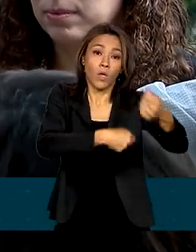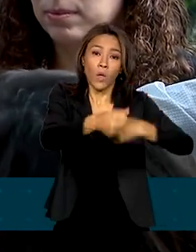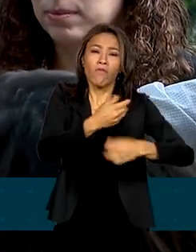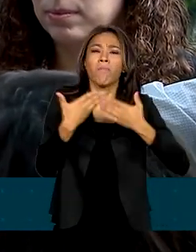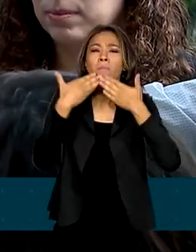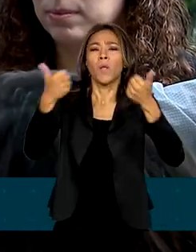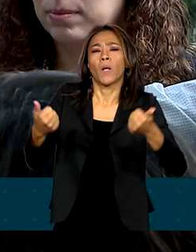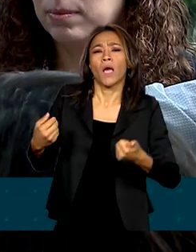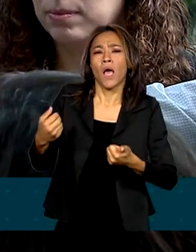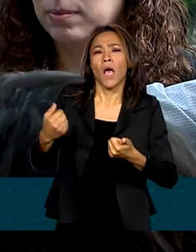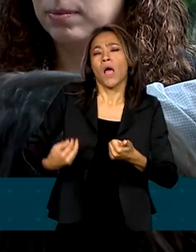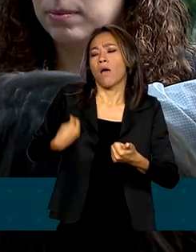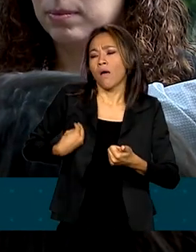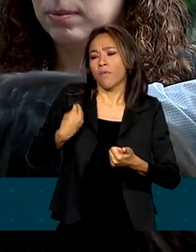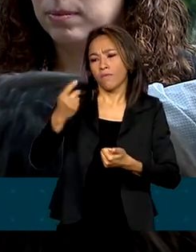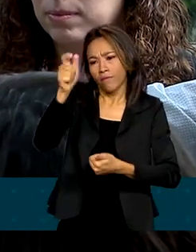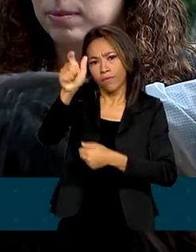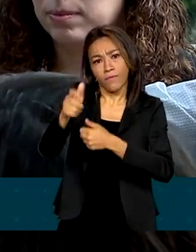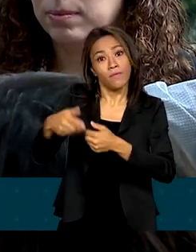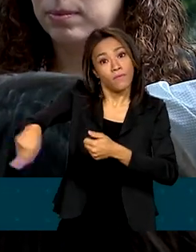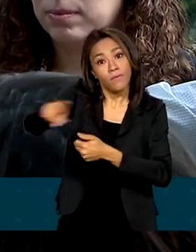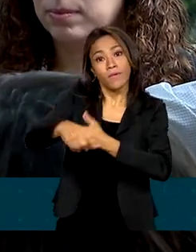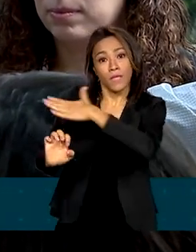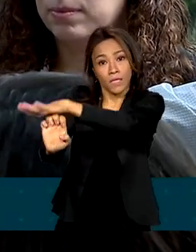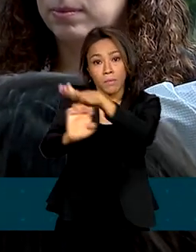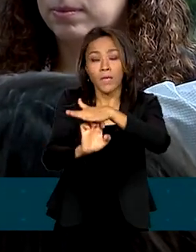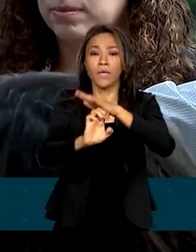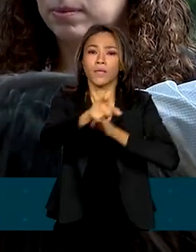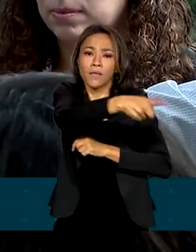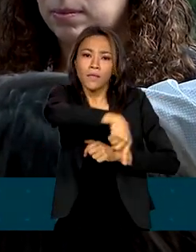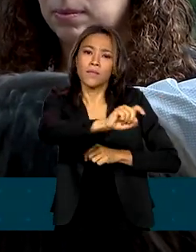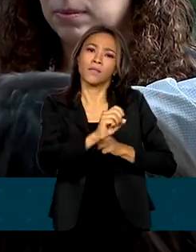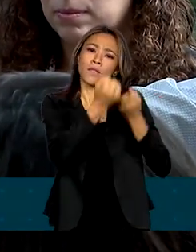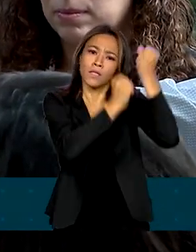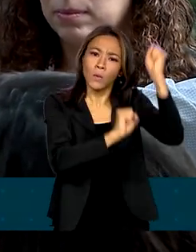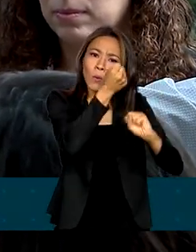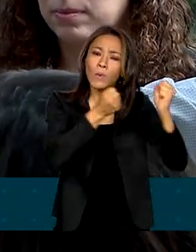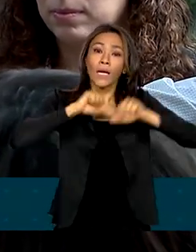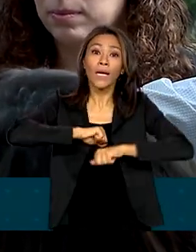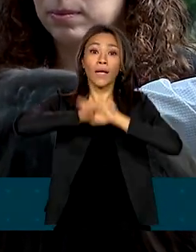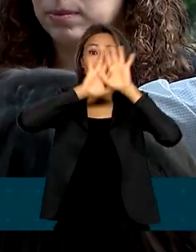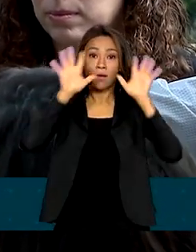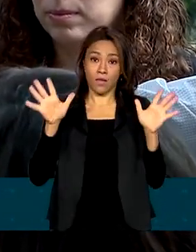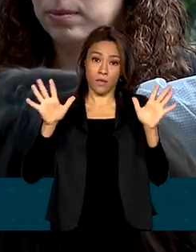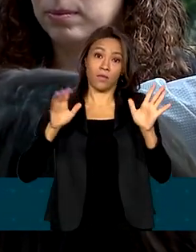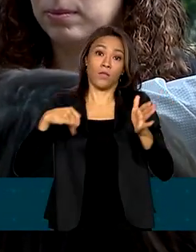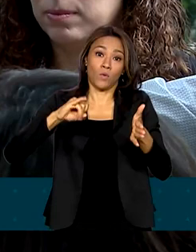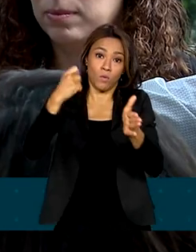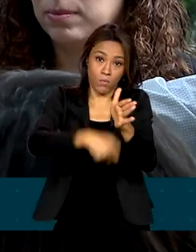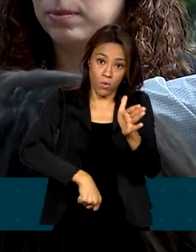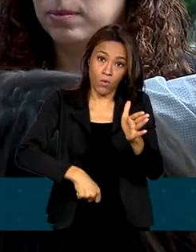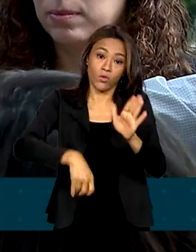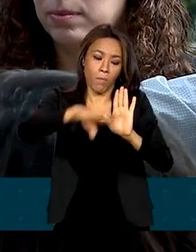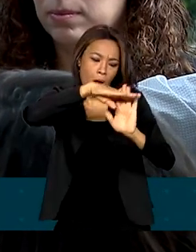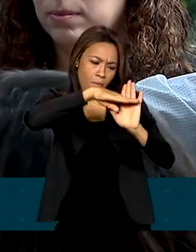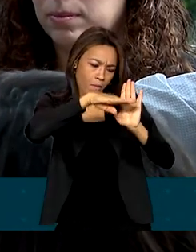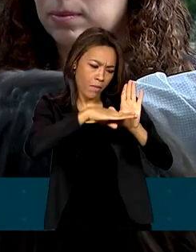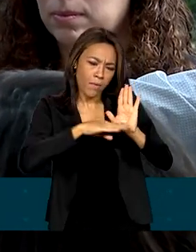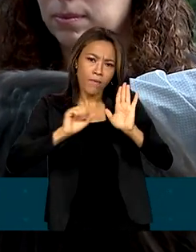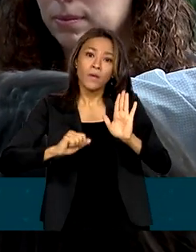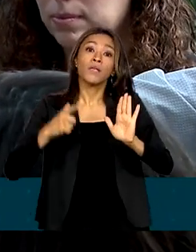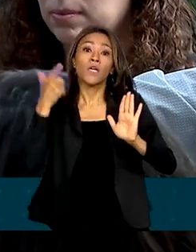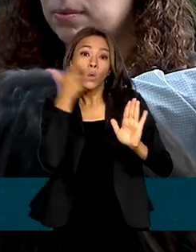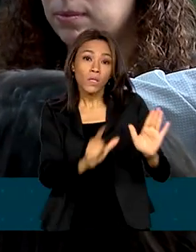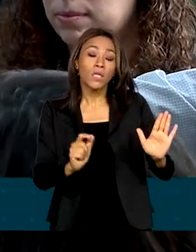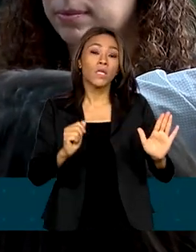das empresas, vai melhorar a vida da indústria, vai dar mais transparência para o sistema tributário, vai permitir que a gente avance no segundo